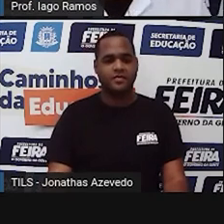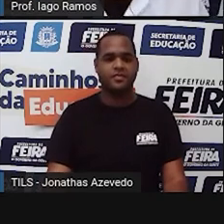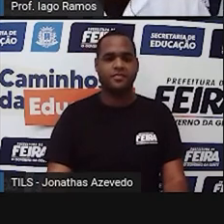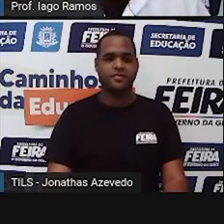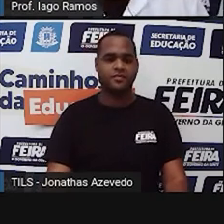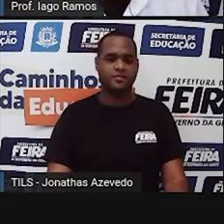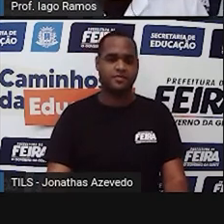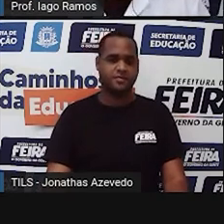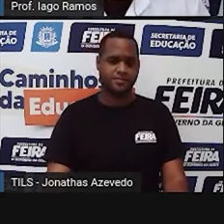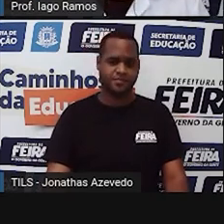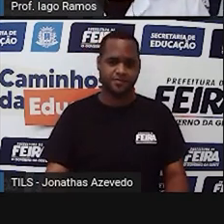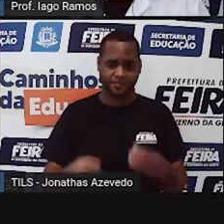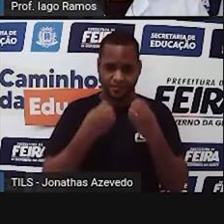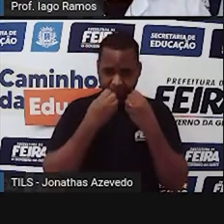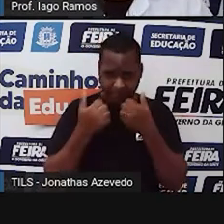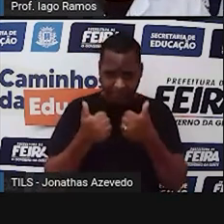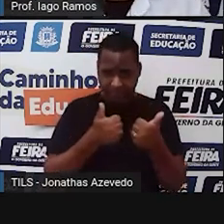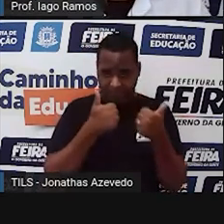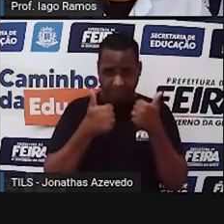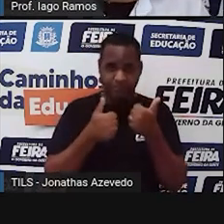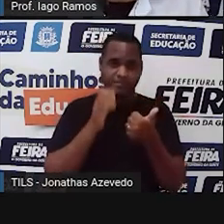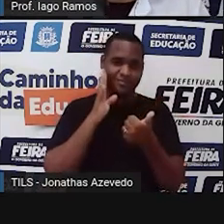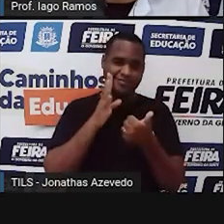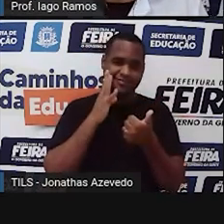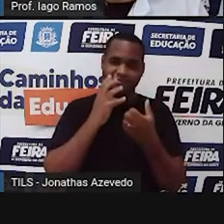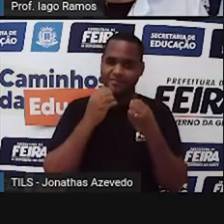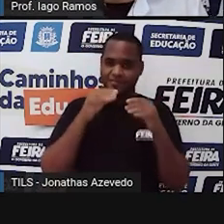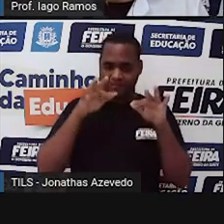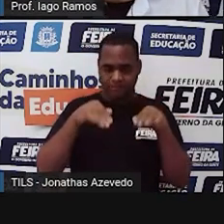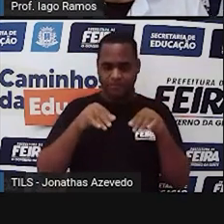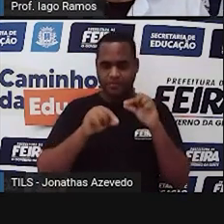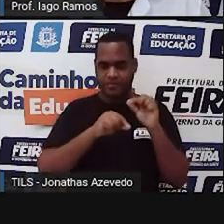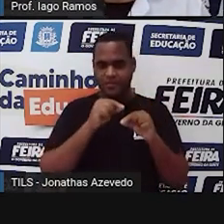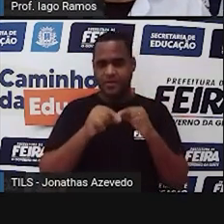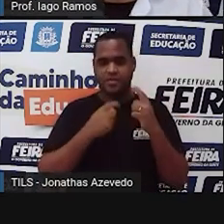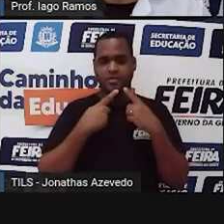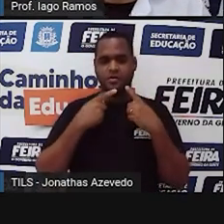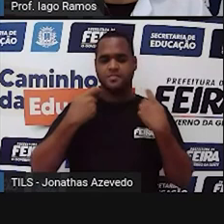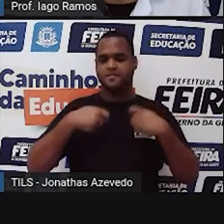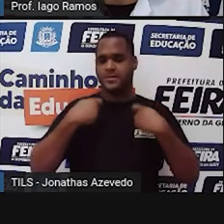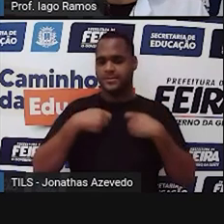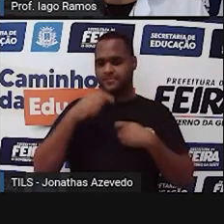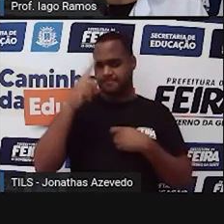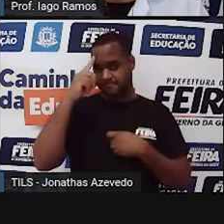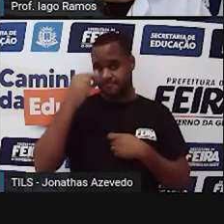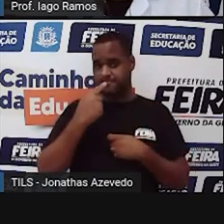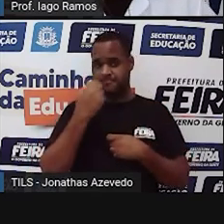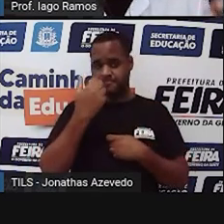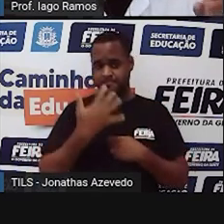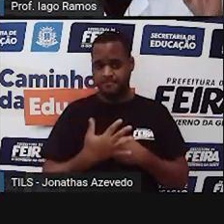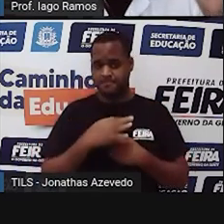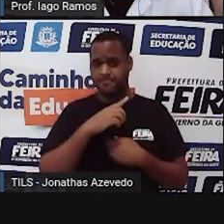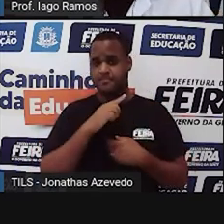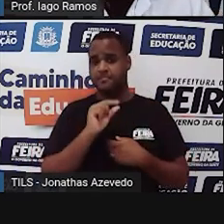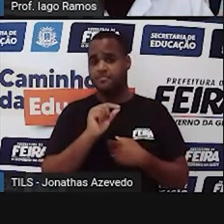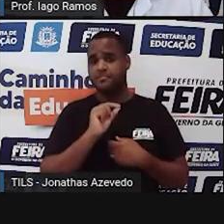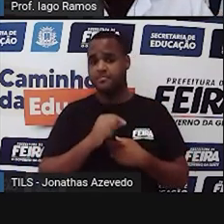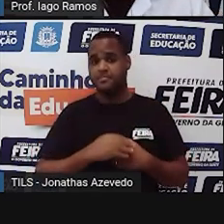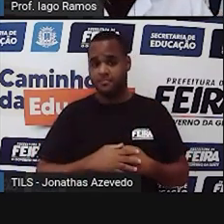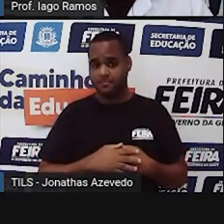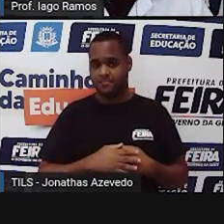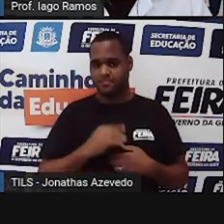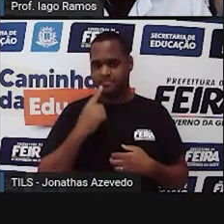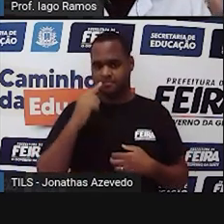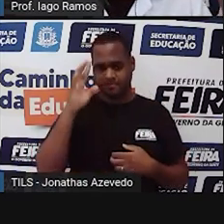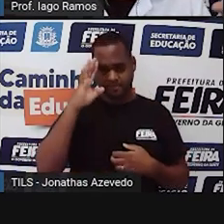Beleza! Show de bola! Para a gente finalizar, né, eu preciso fazer esse comentário. Essa medida que